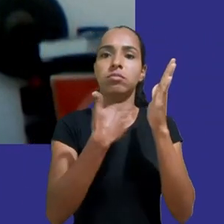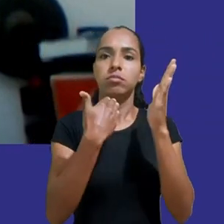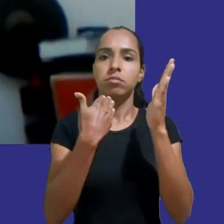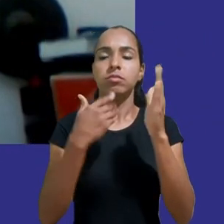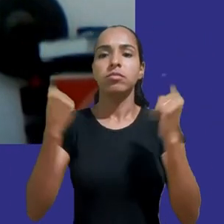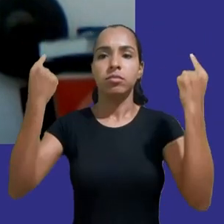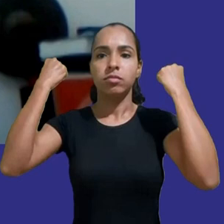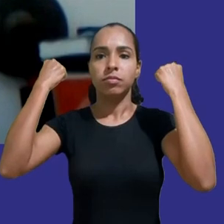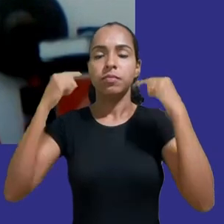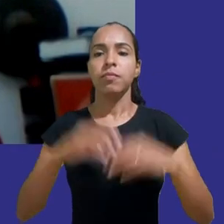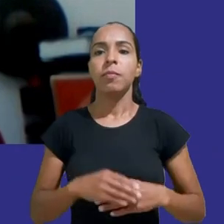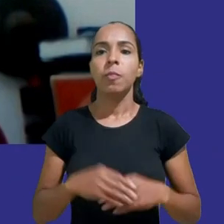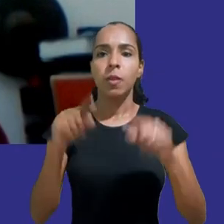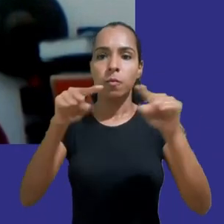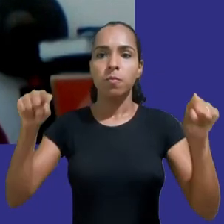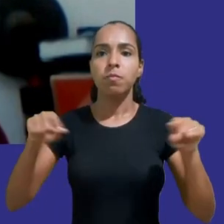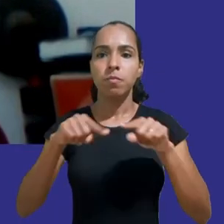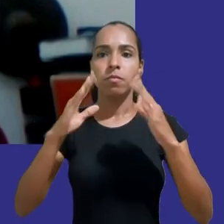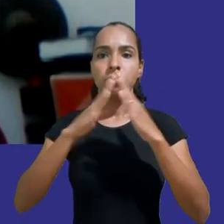Londres